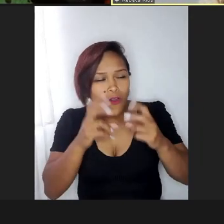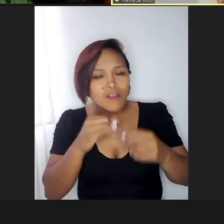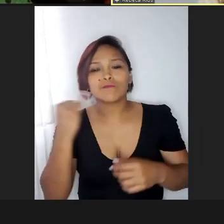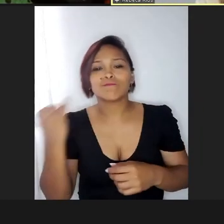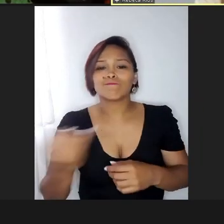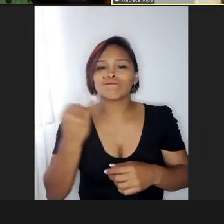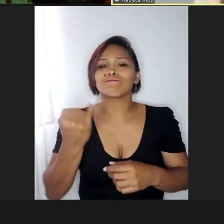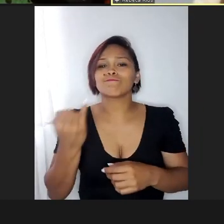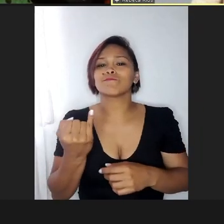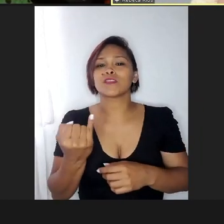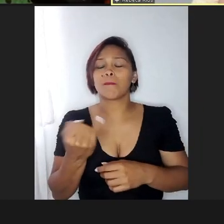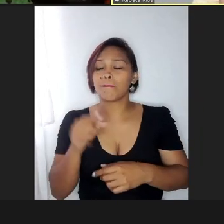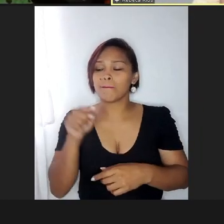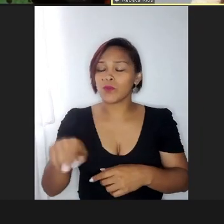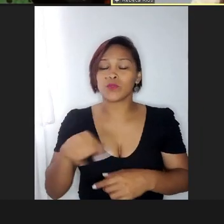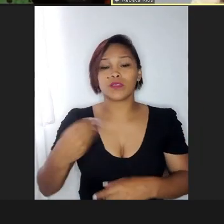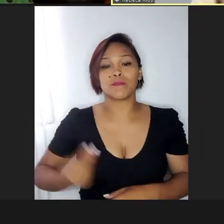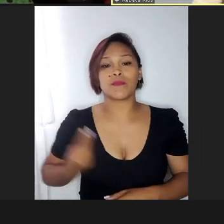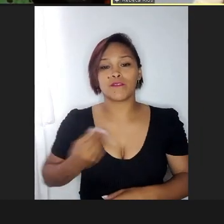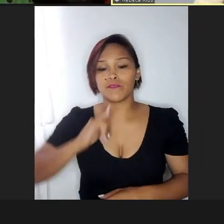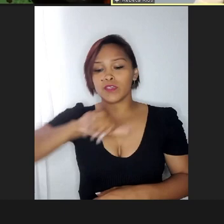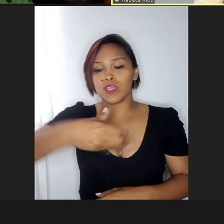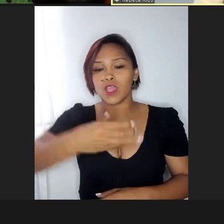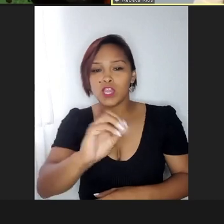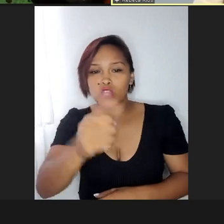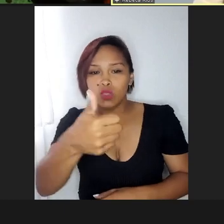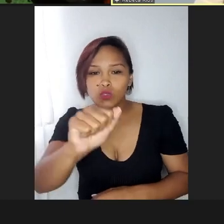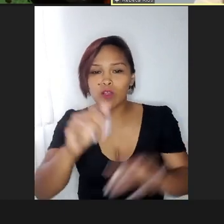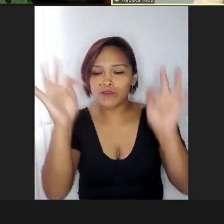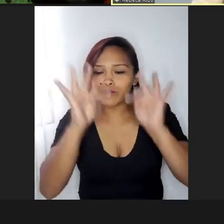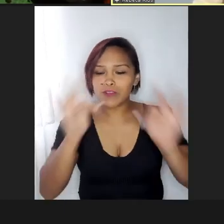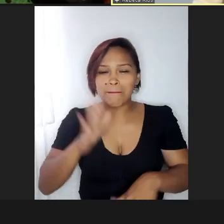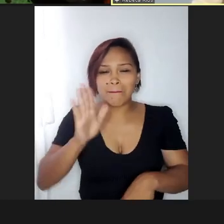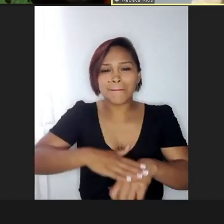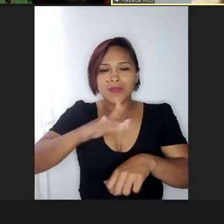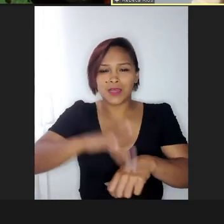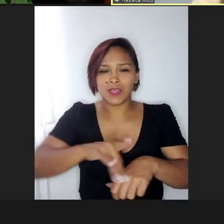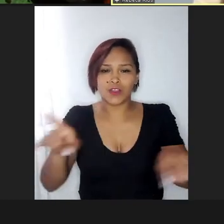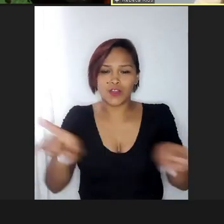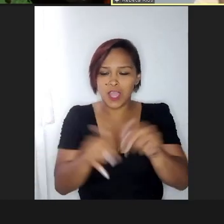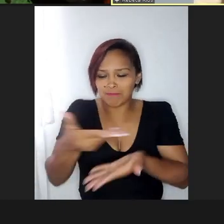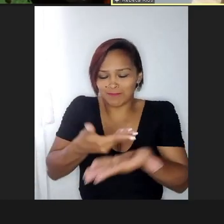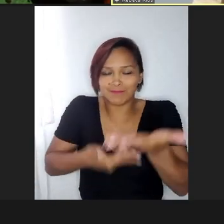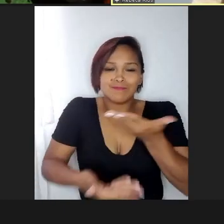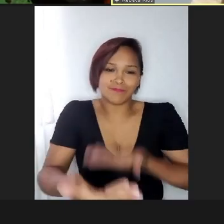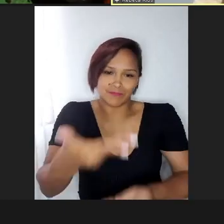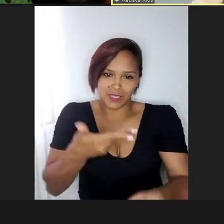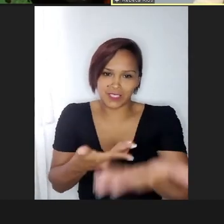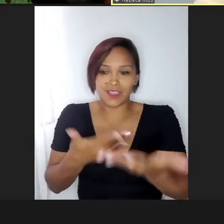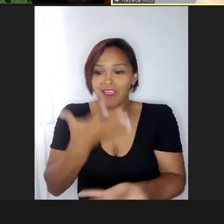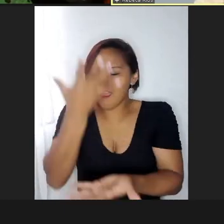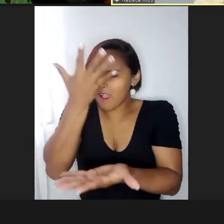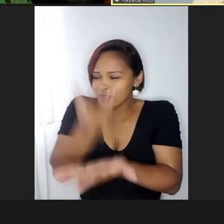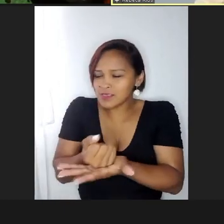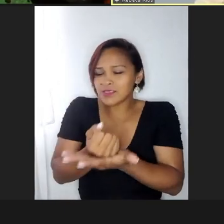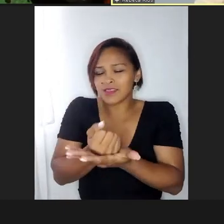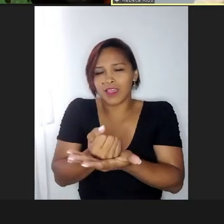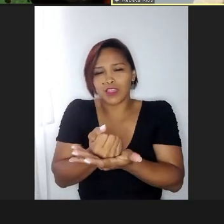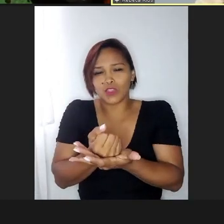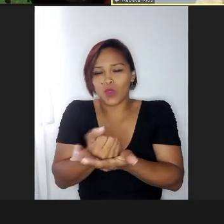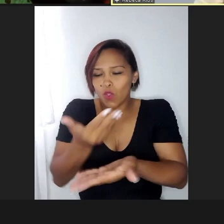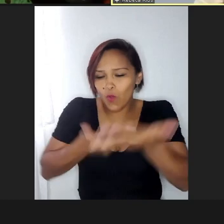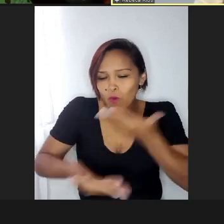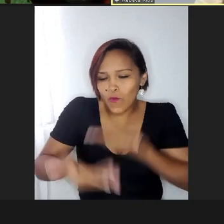e acolhedor, porque a necessidade maior que existe no ser humano é fazer parte, é ser pertencente, é ser amado, é ser